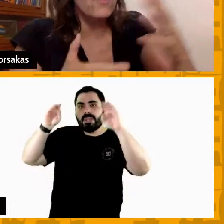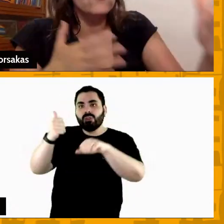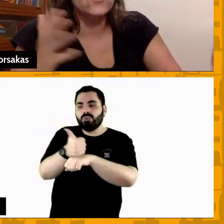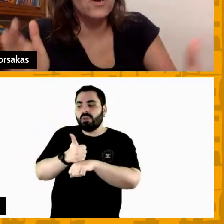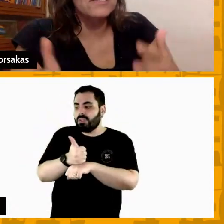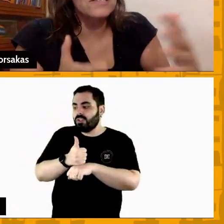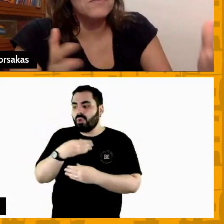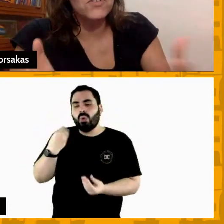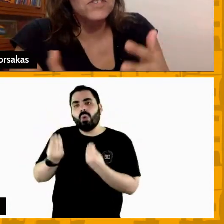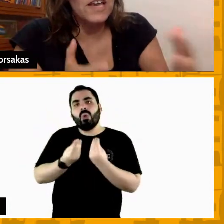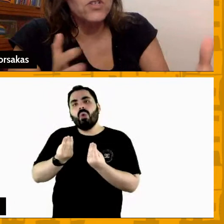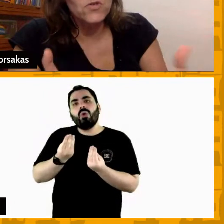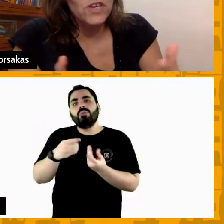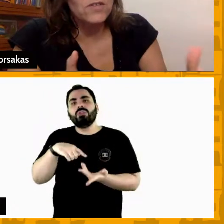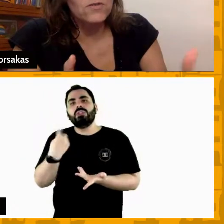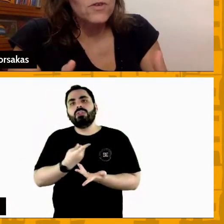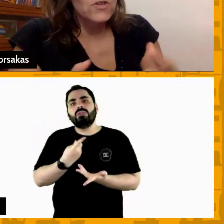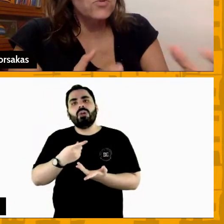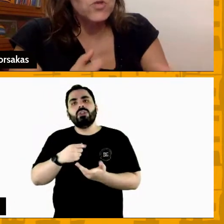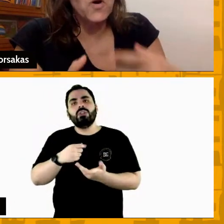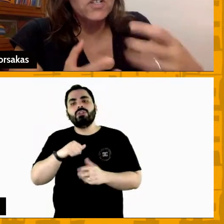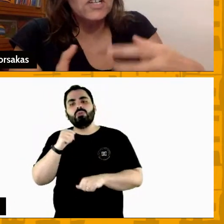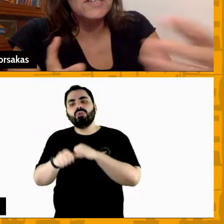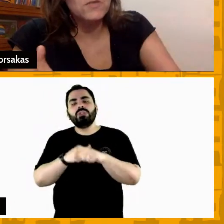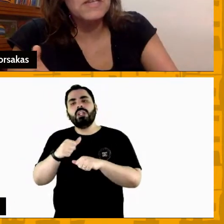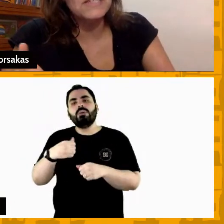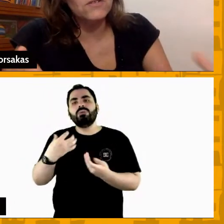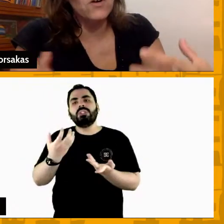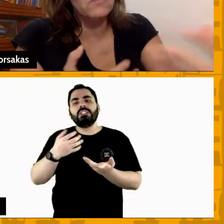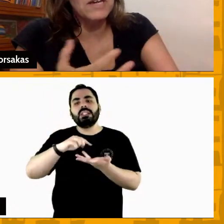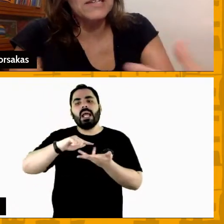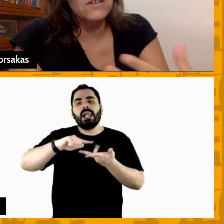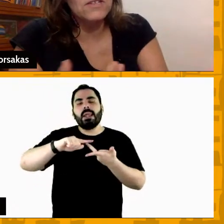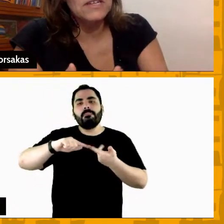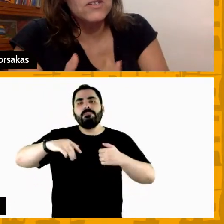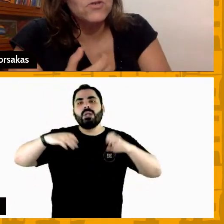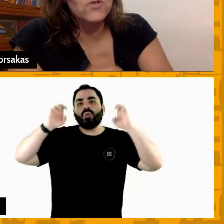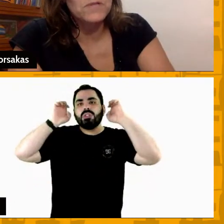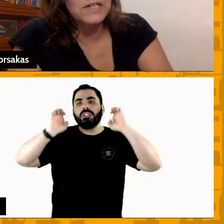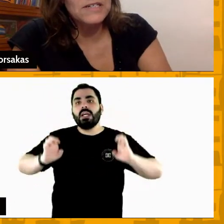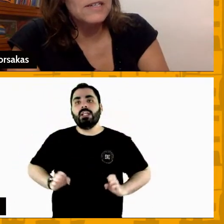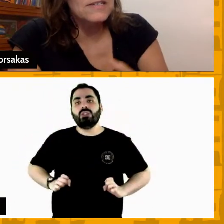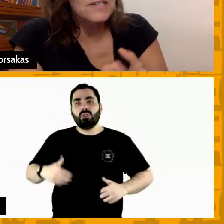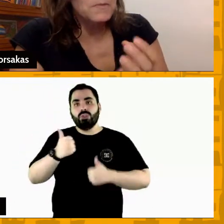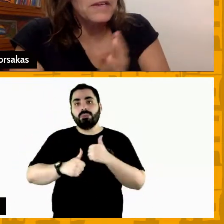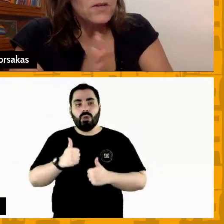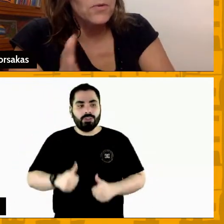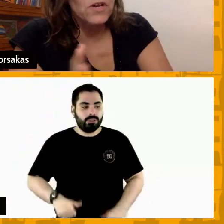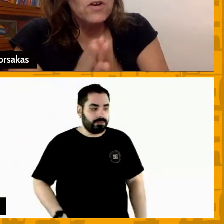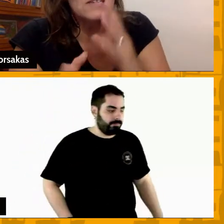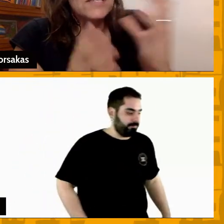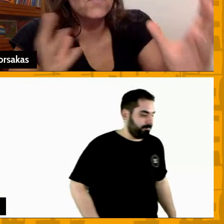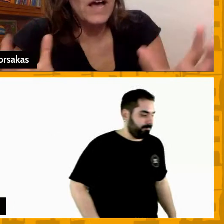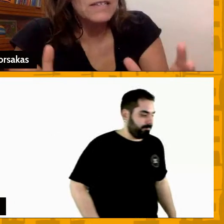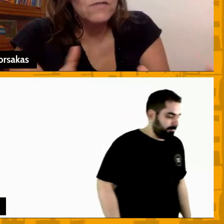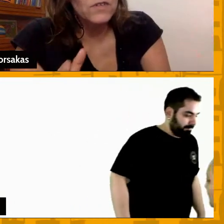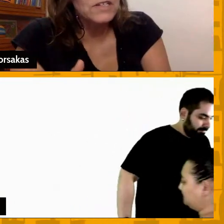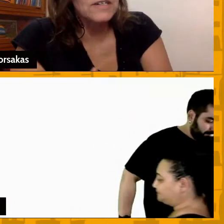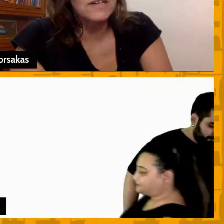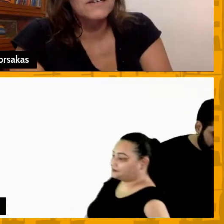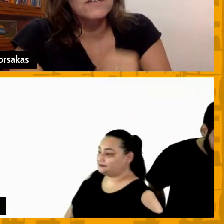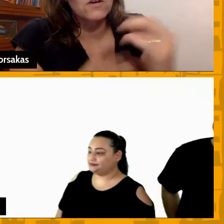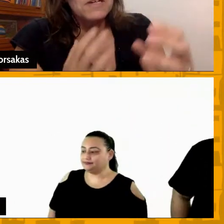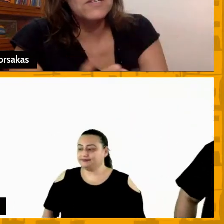a gente reconstrói esses limites éticos do esporte nessa dimensão da comunicação das relações humanas o que vocês fez um pouquinho o que vocês